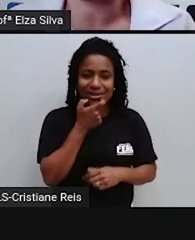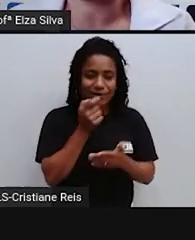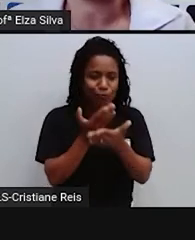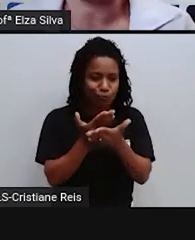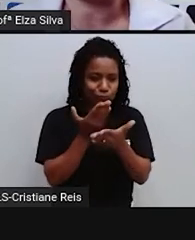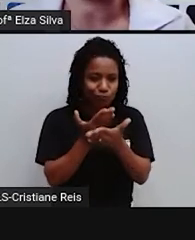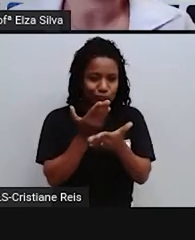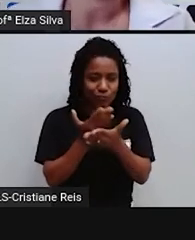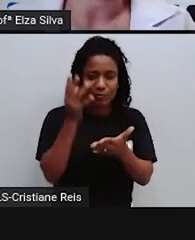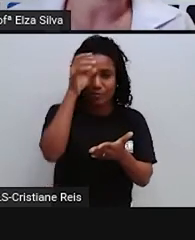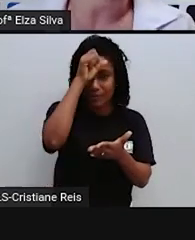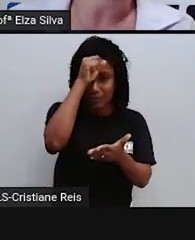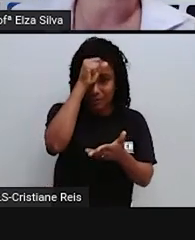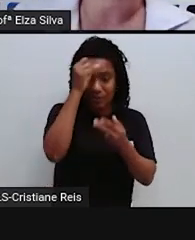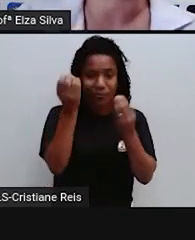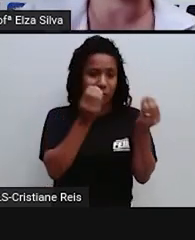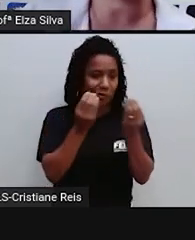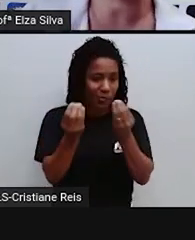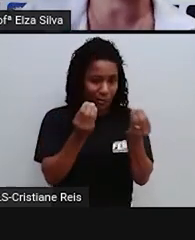acabamos Como formular